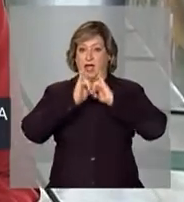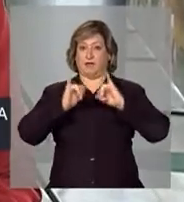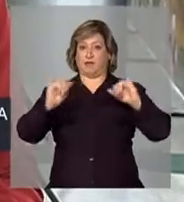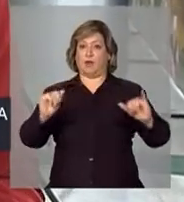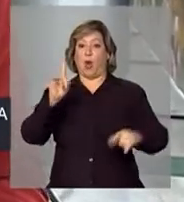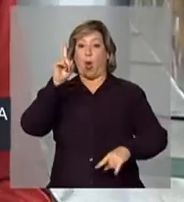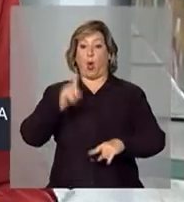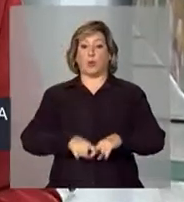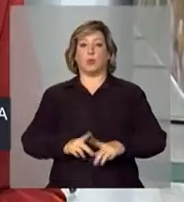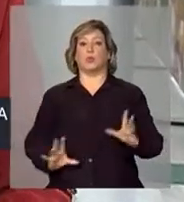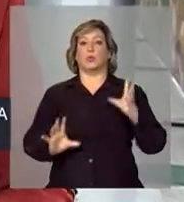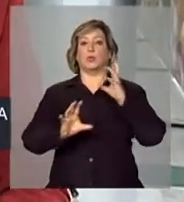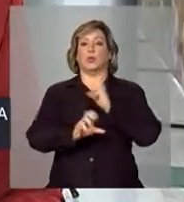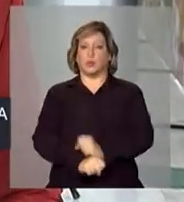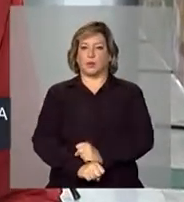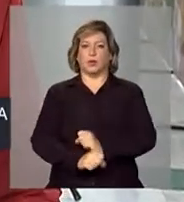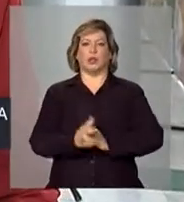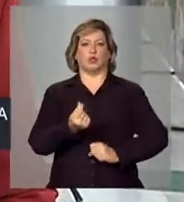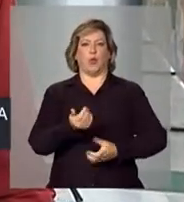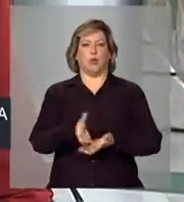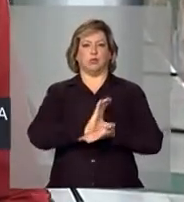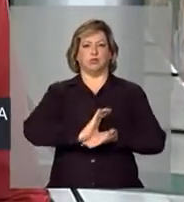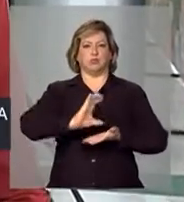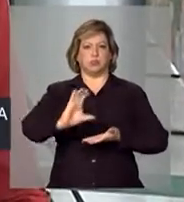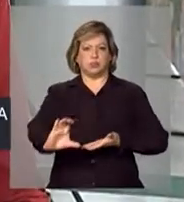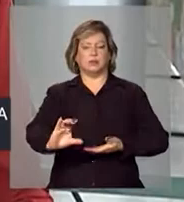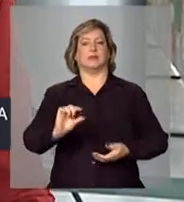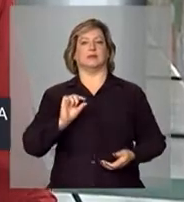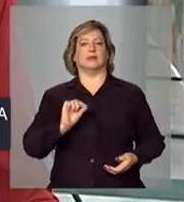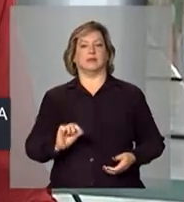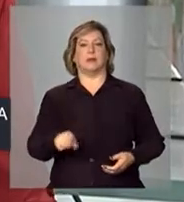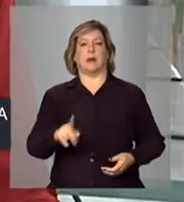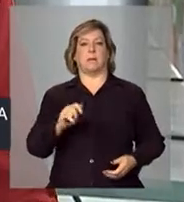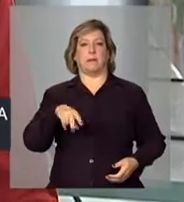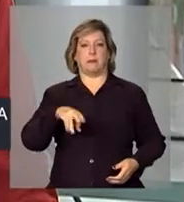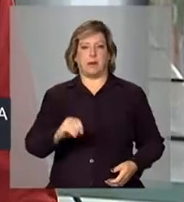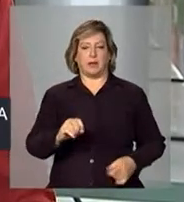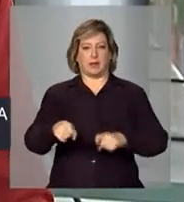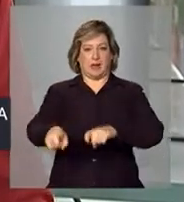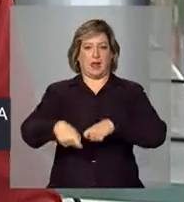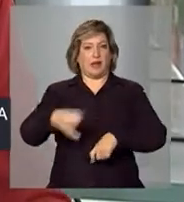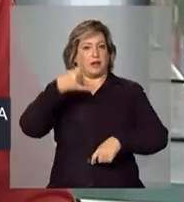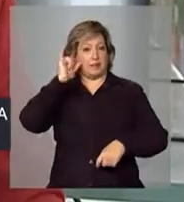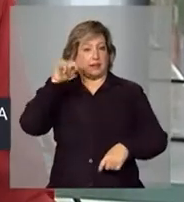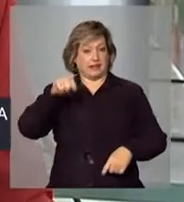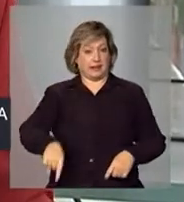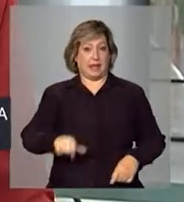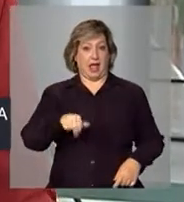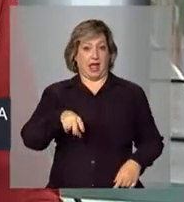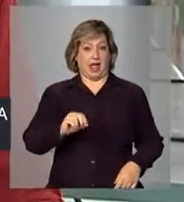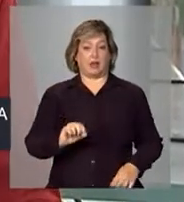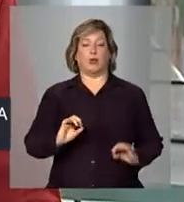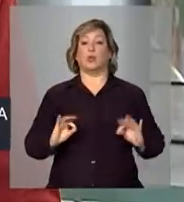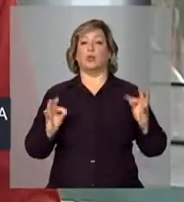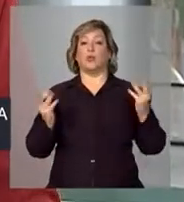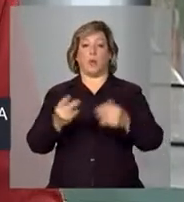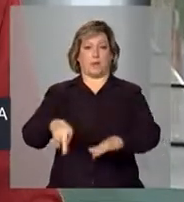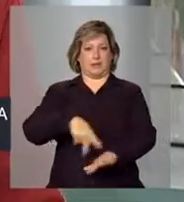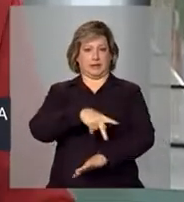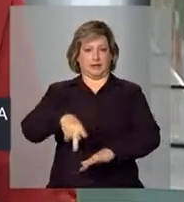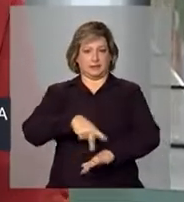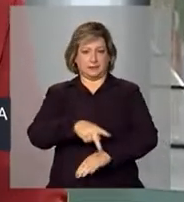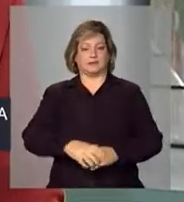total de recursos a serem aplicados no Plano Agrícola e Pecuário deste ano em todo o país.